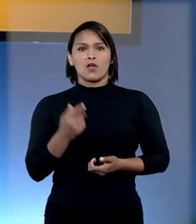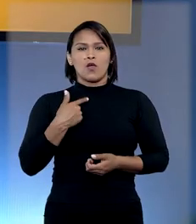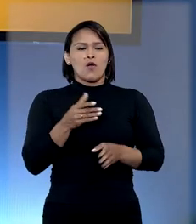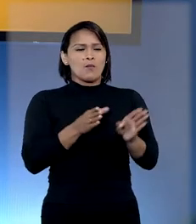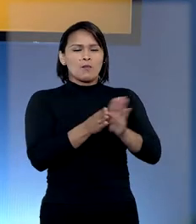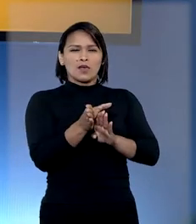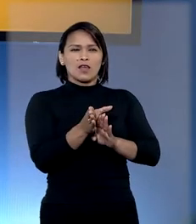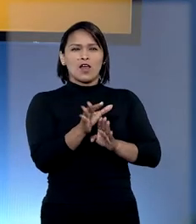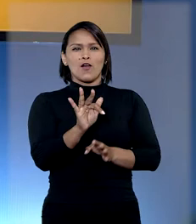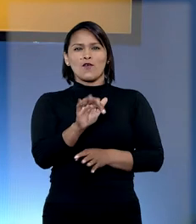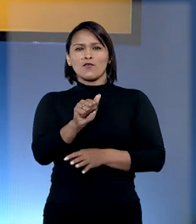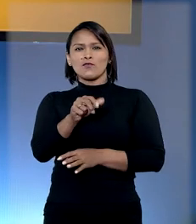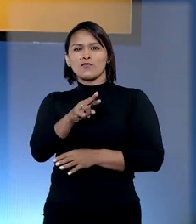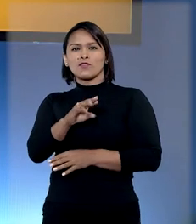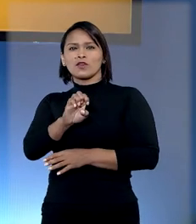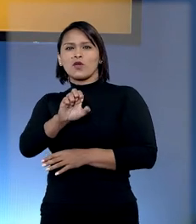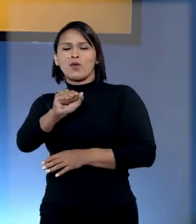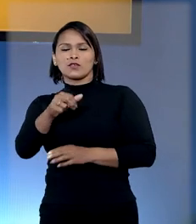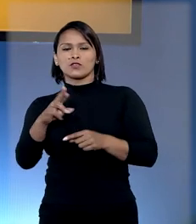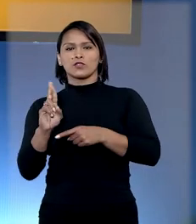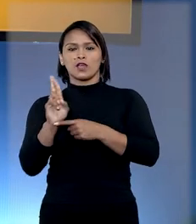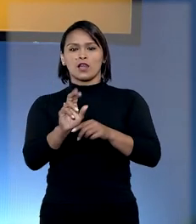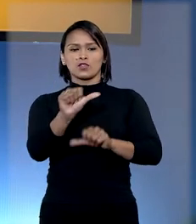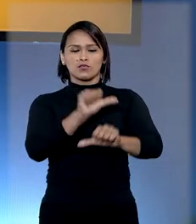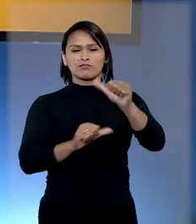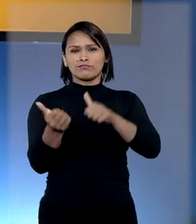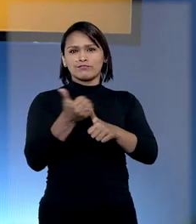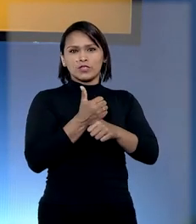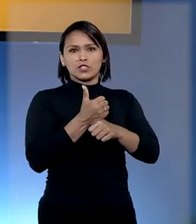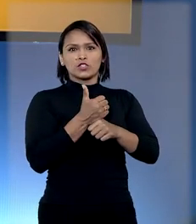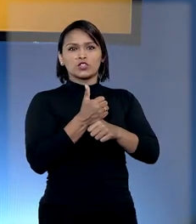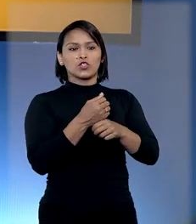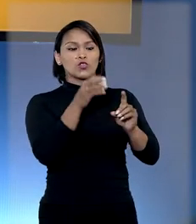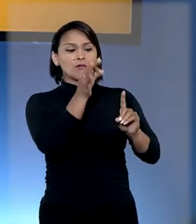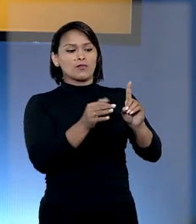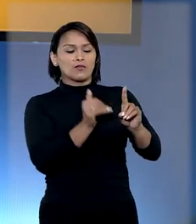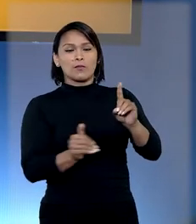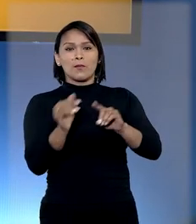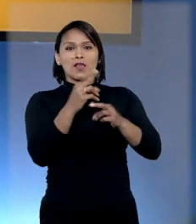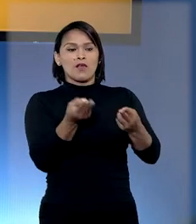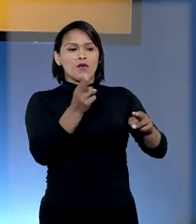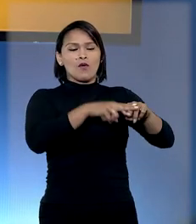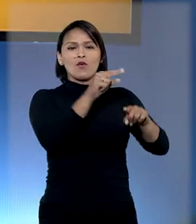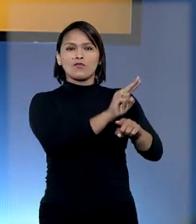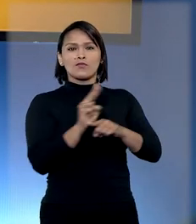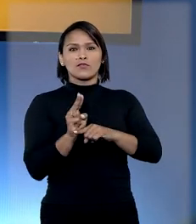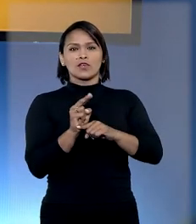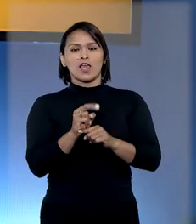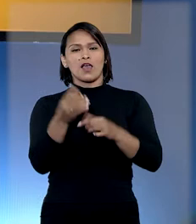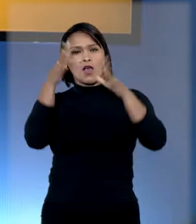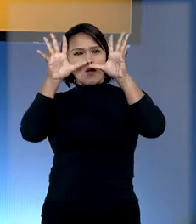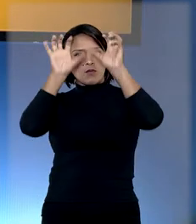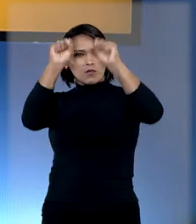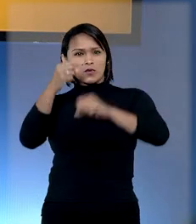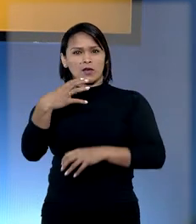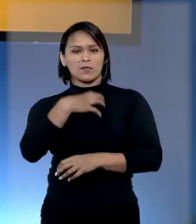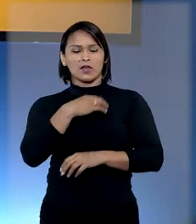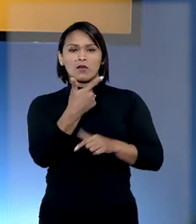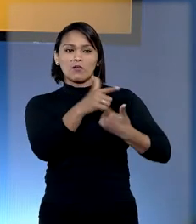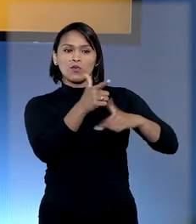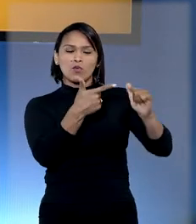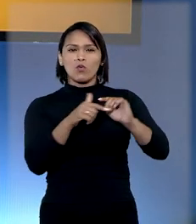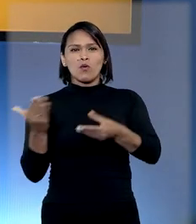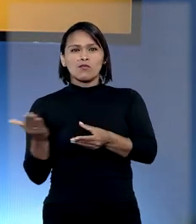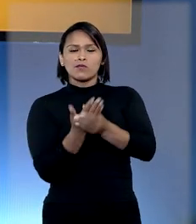Operação Faroeste. Relator substitui prisão preventiva de desembargadora do Tribunal de Justiça da Bahia por